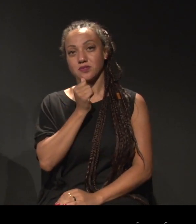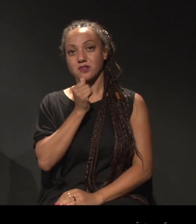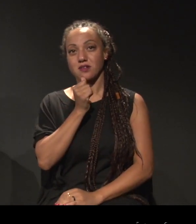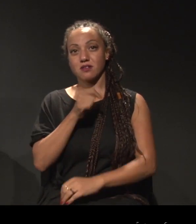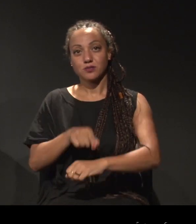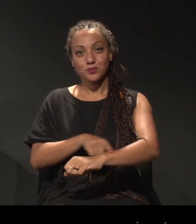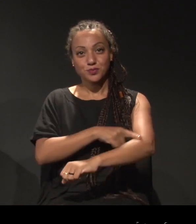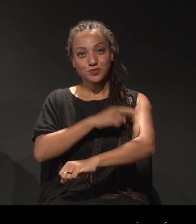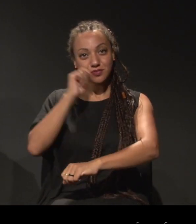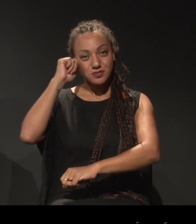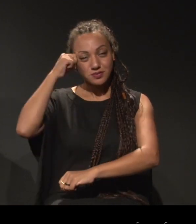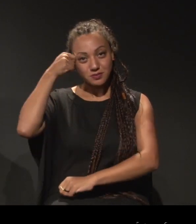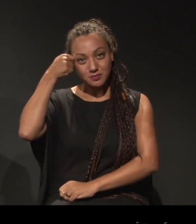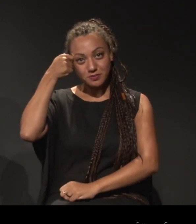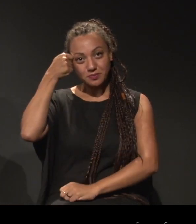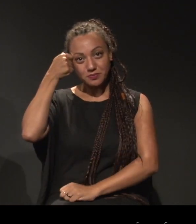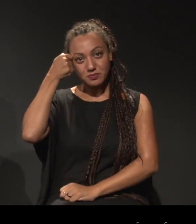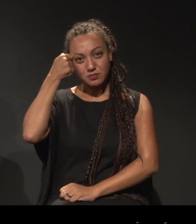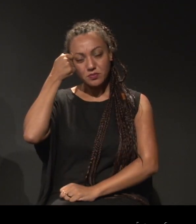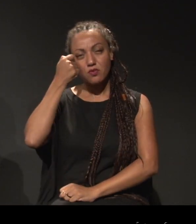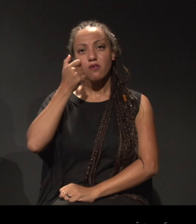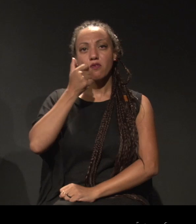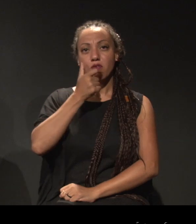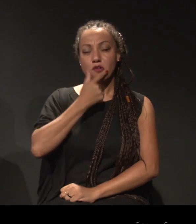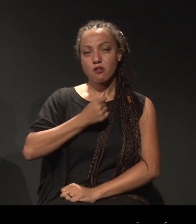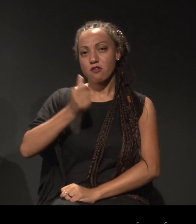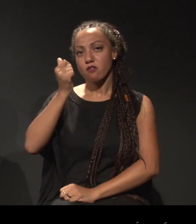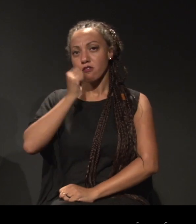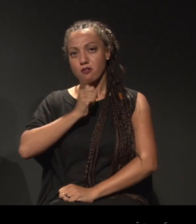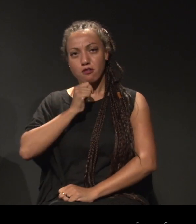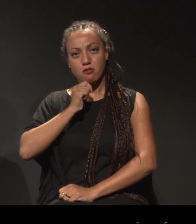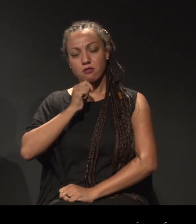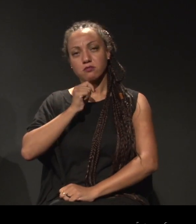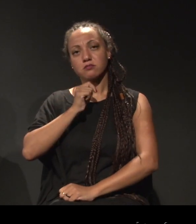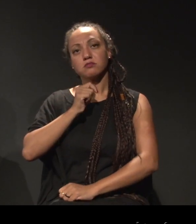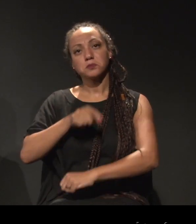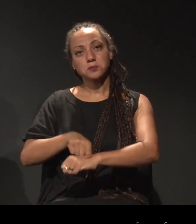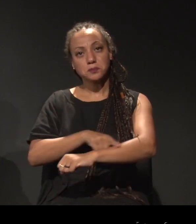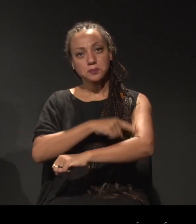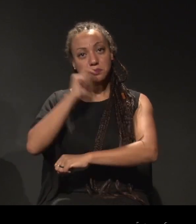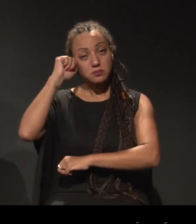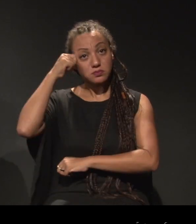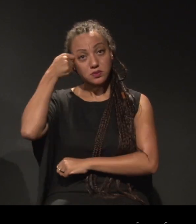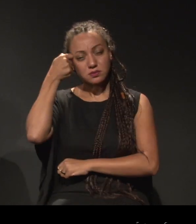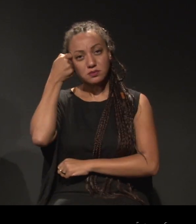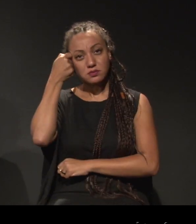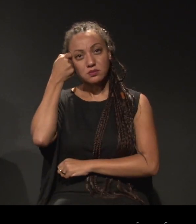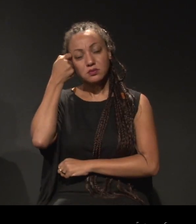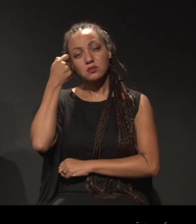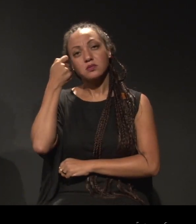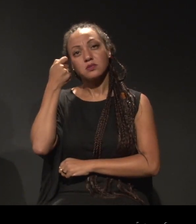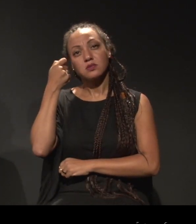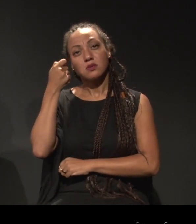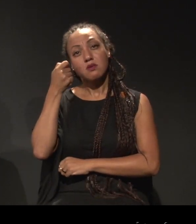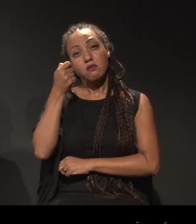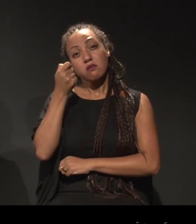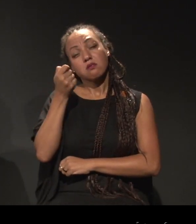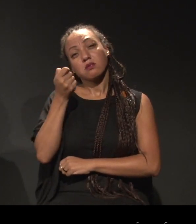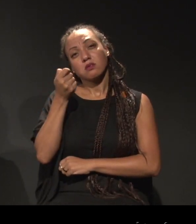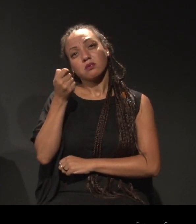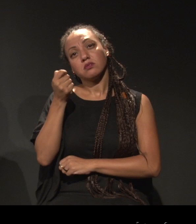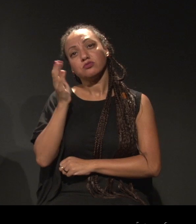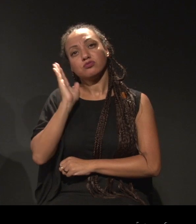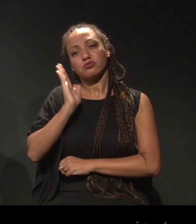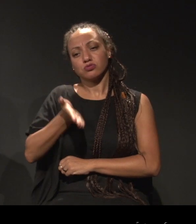de pele preta, homens e mulheres de pele preta, e que desde aquele momento já militavam muito